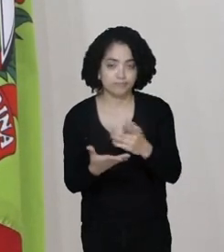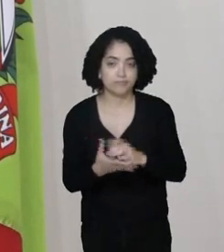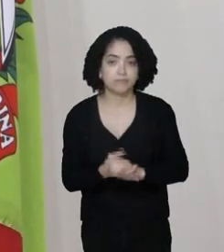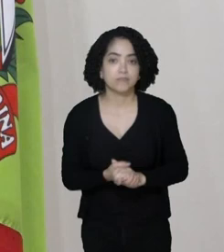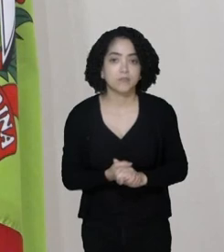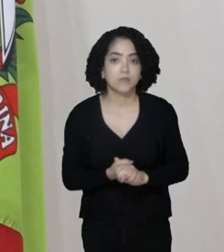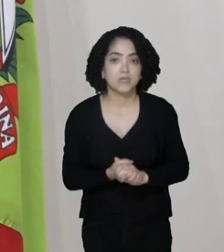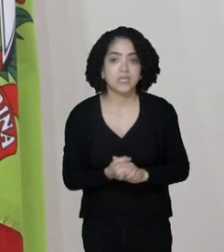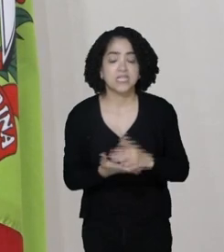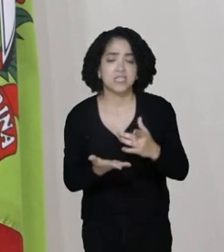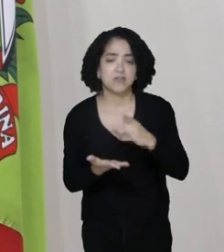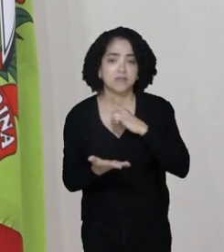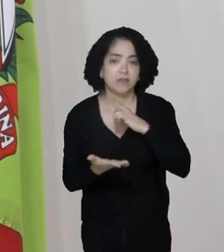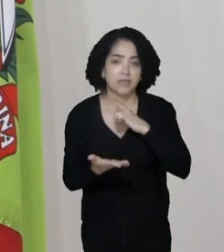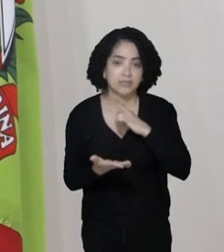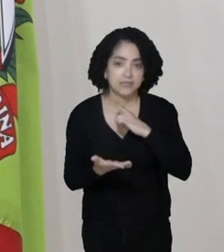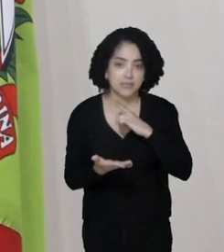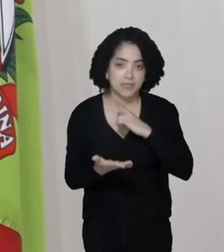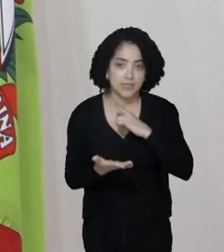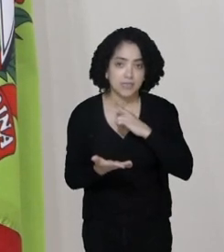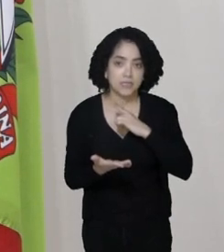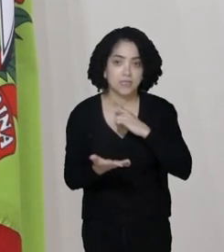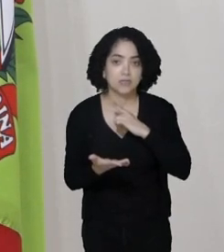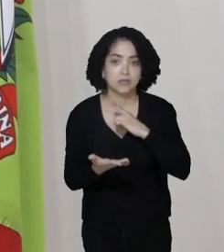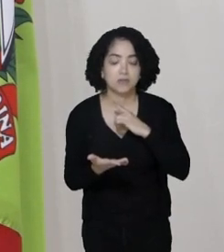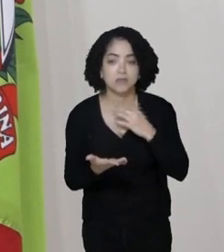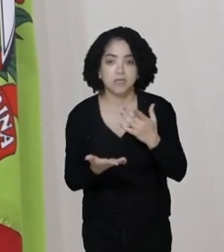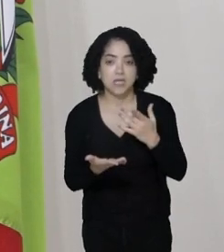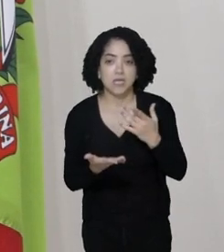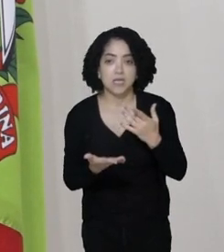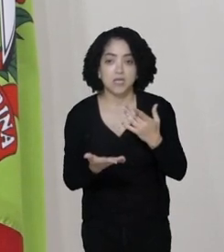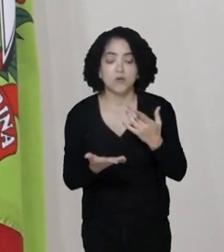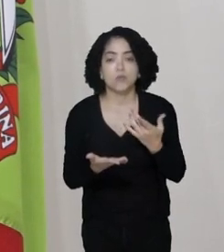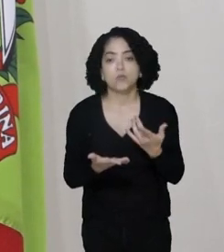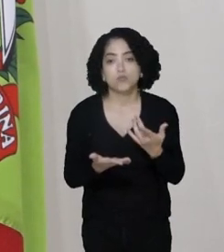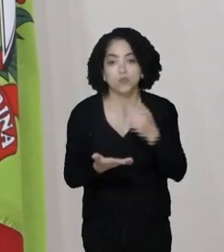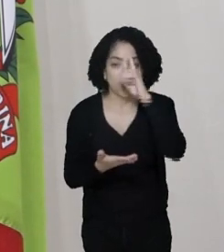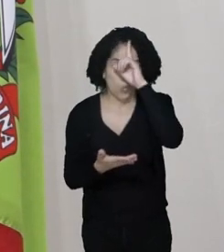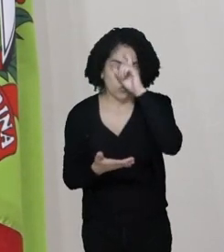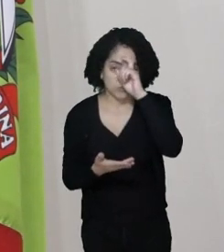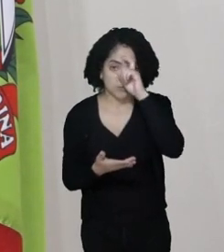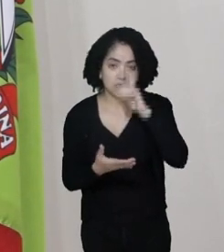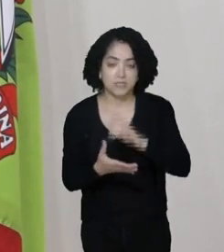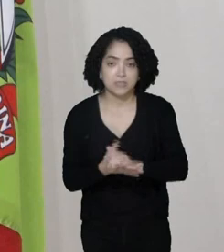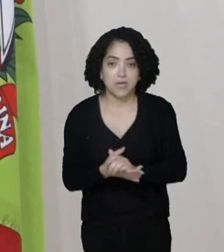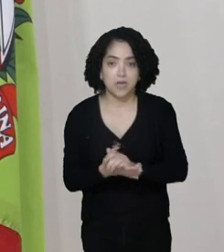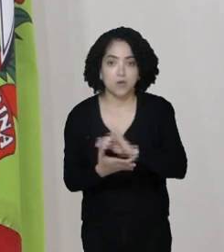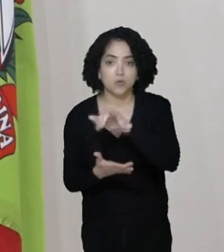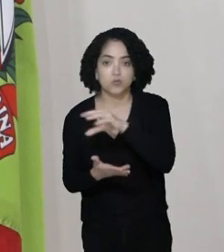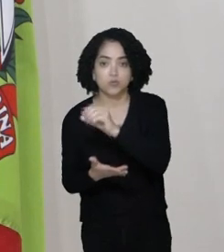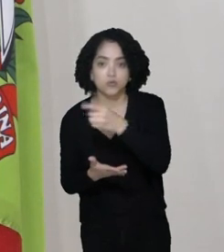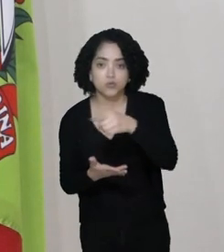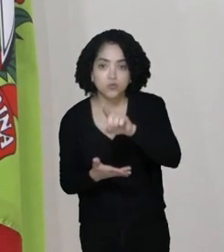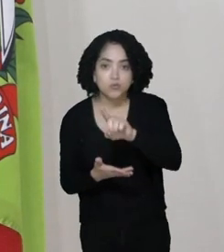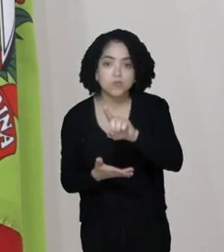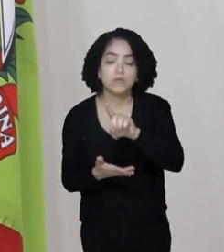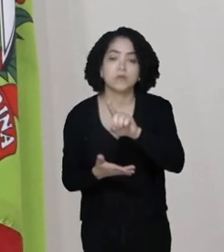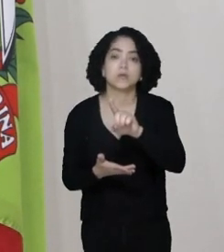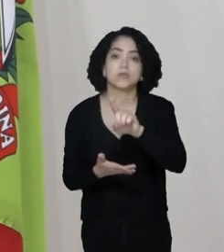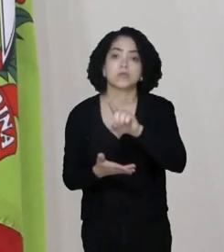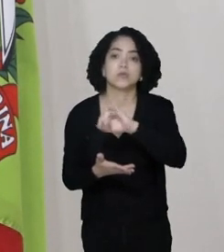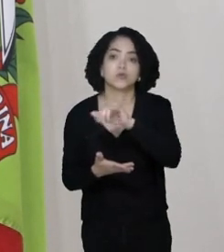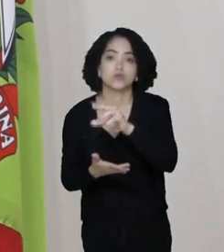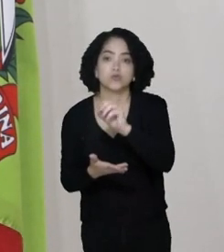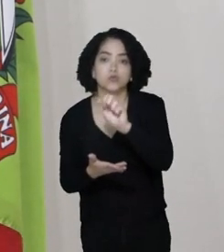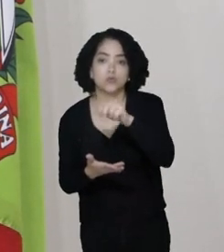envolver aí, não se discutiu muito bem com a sociedade, o hospital Joana de Gusmão, a maternidade